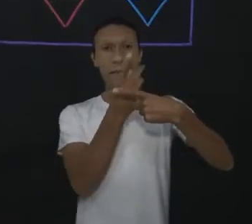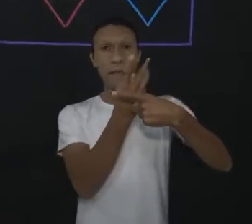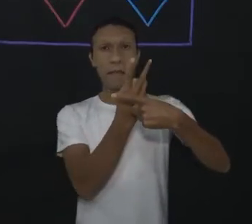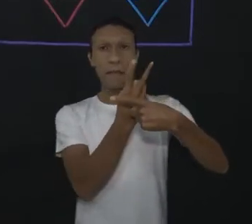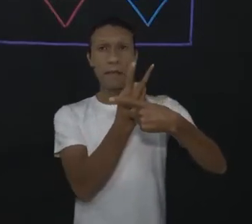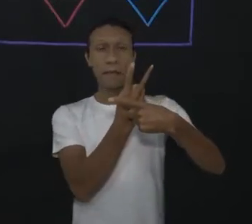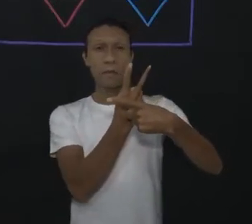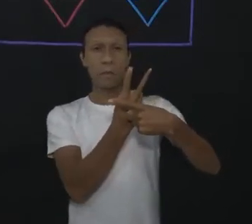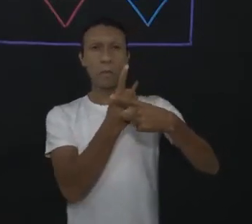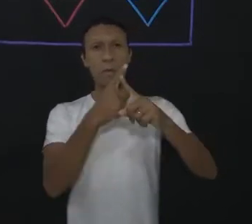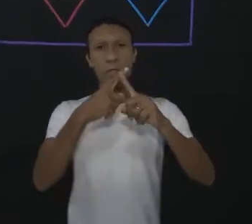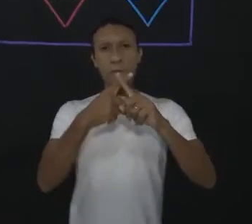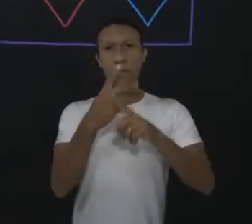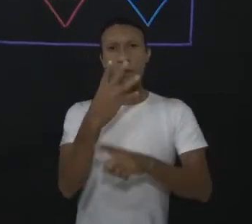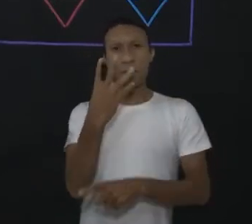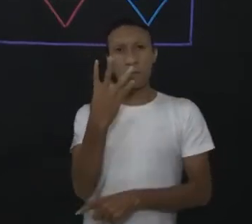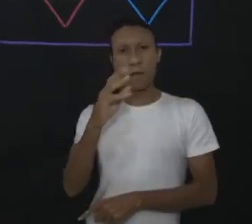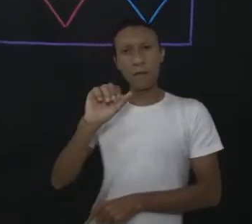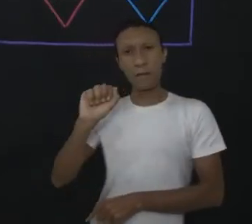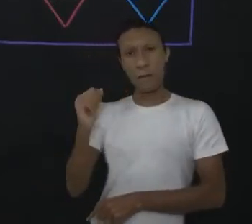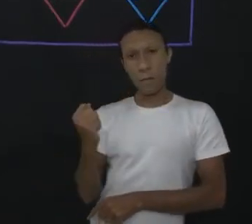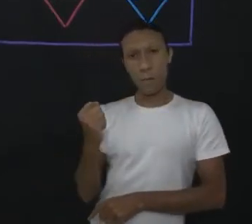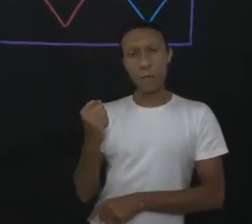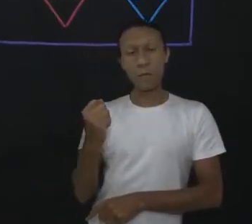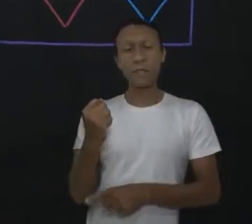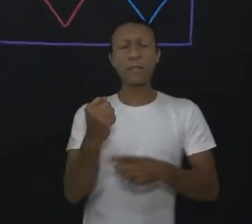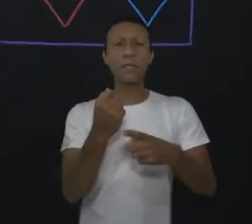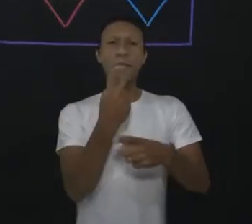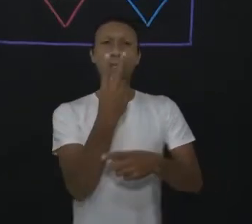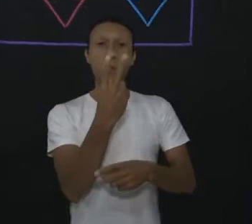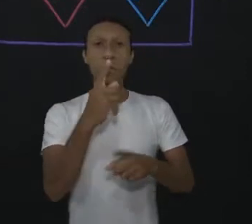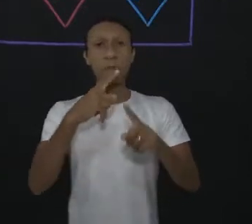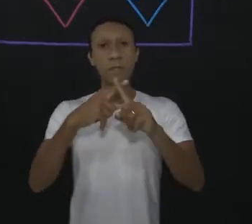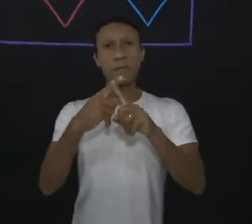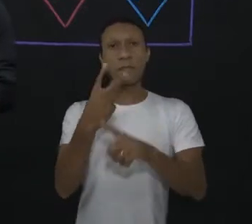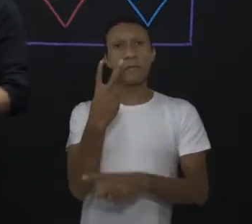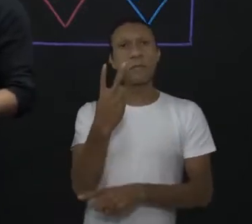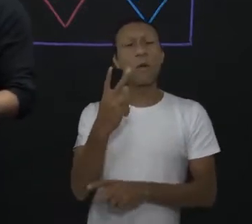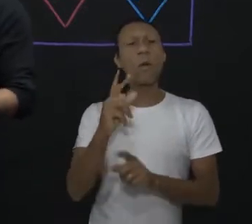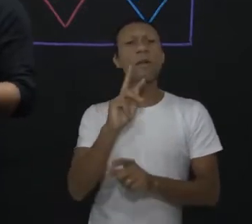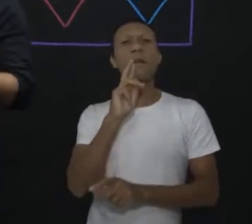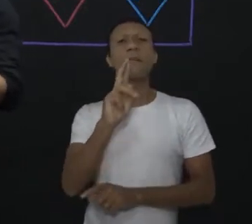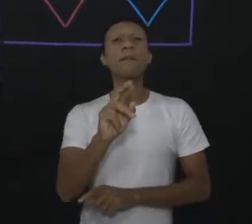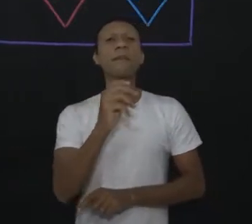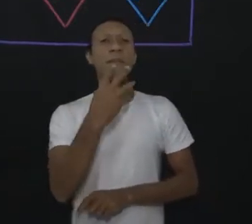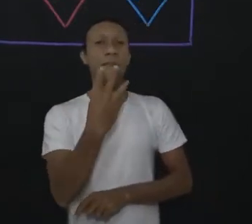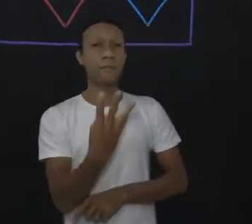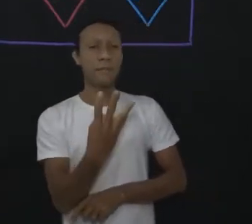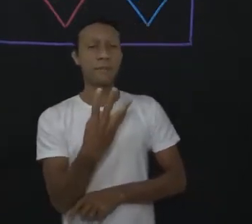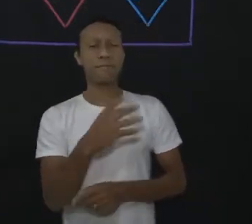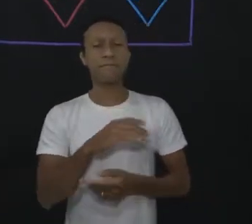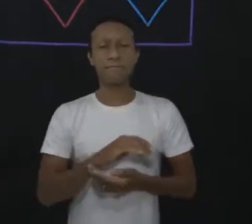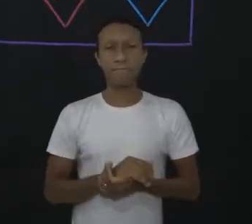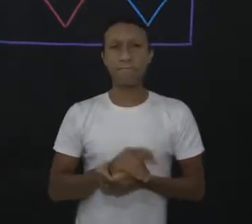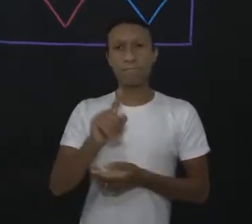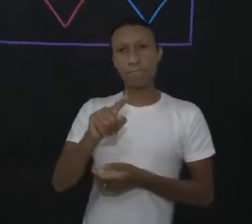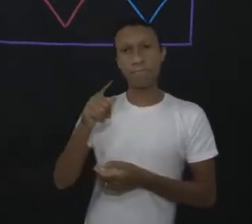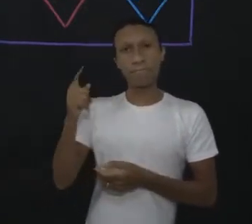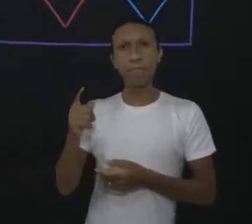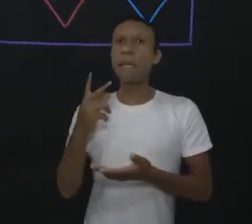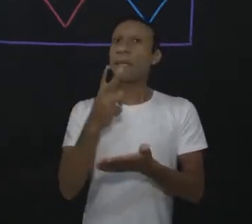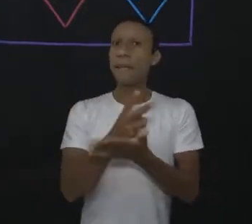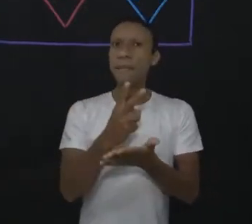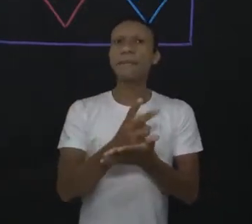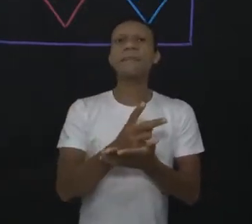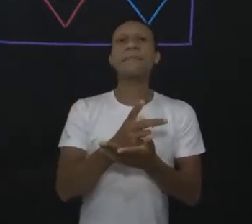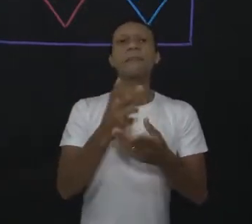2 vezes 4 é 8, 2 vezes 2 é igual a 4, perfeito? Em seguida eu vou continuar